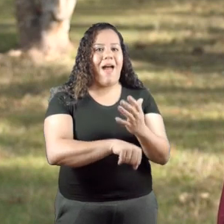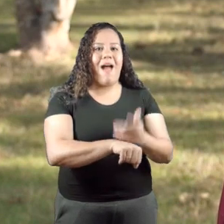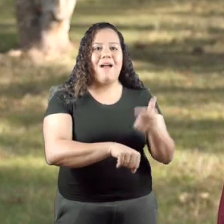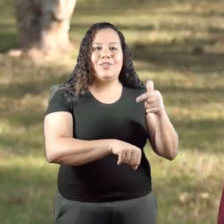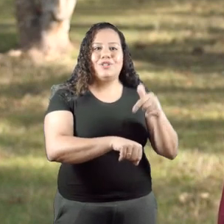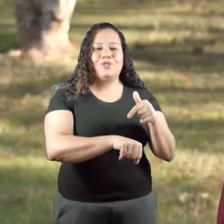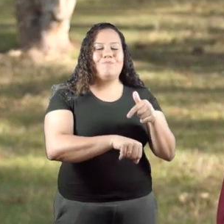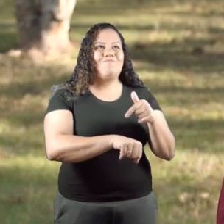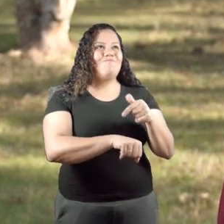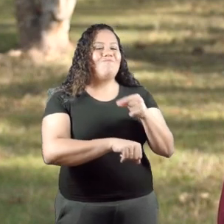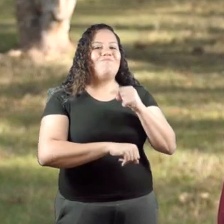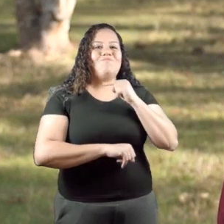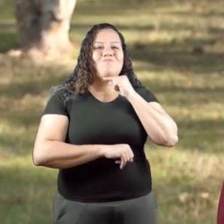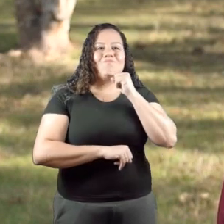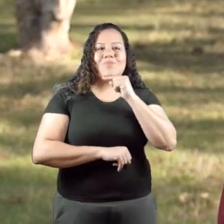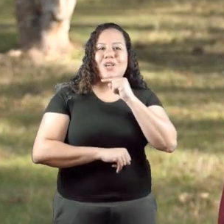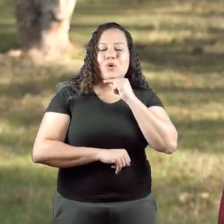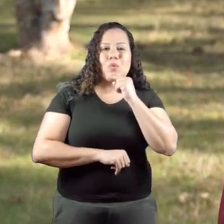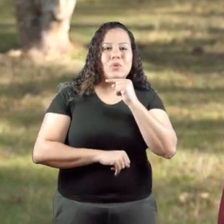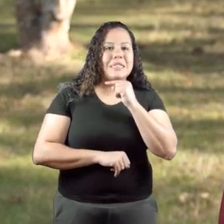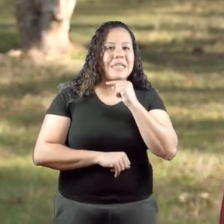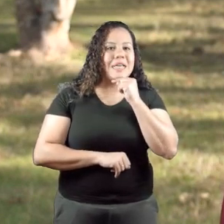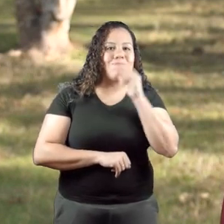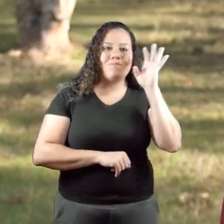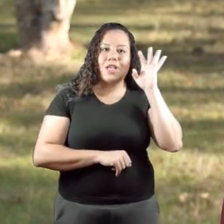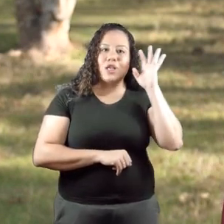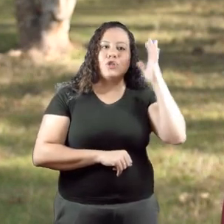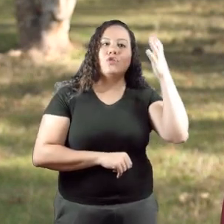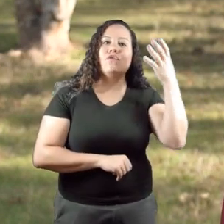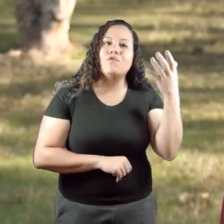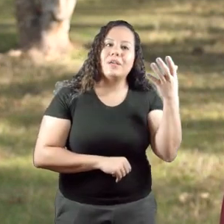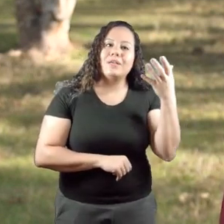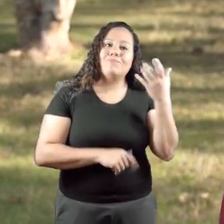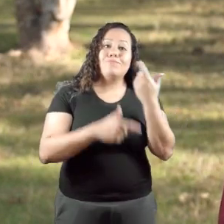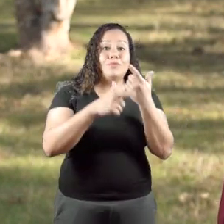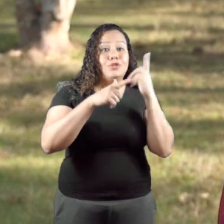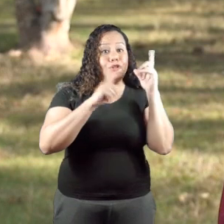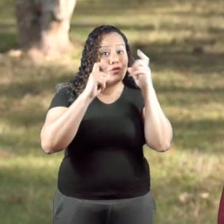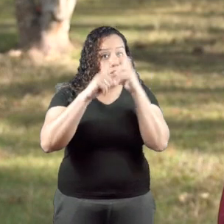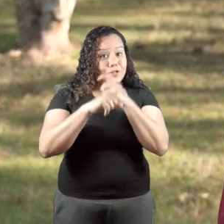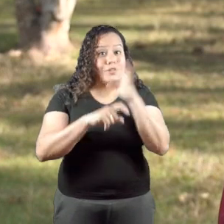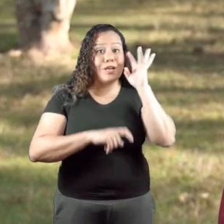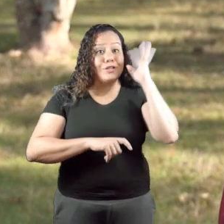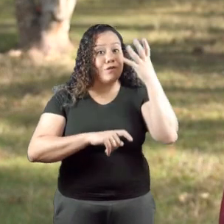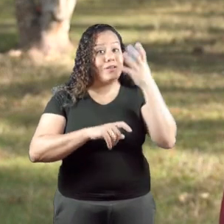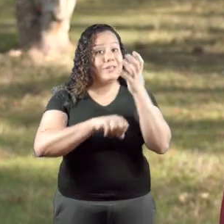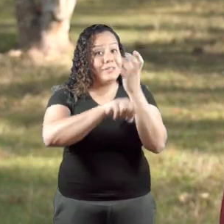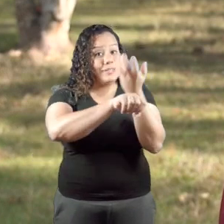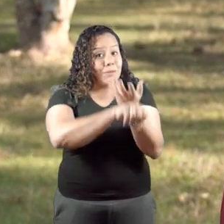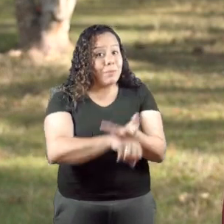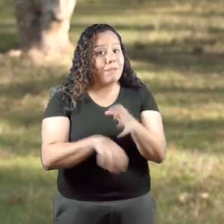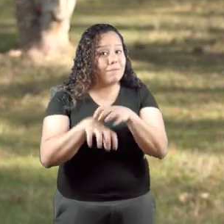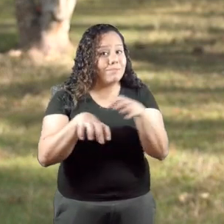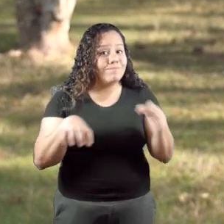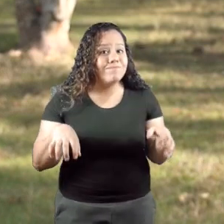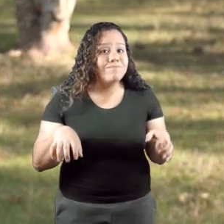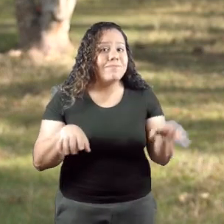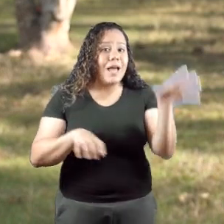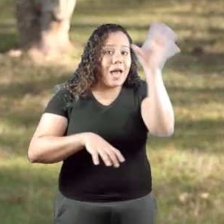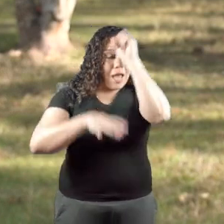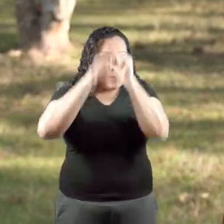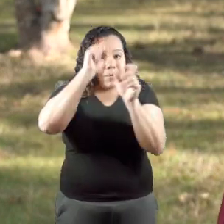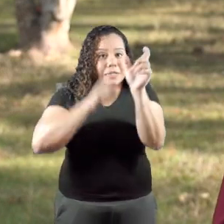a prática acabou levando para outra situação, causando mais dificuldades para o desenvolvimento da